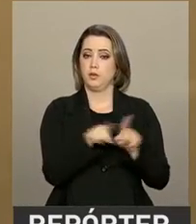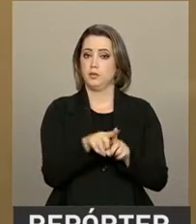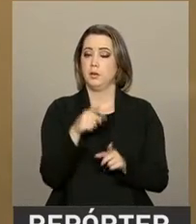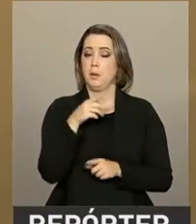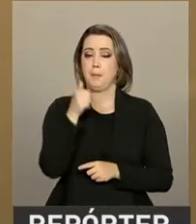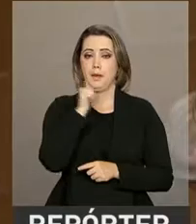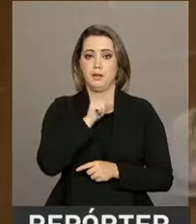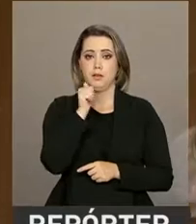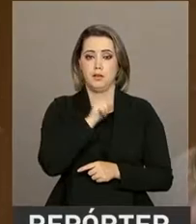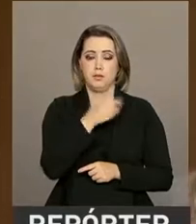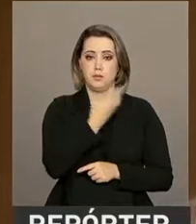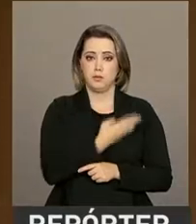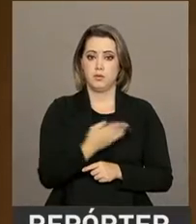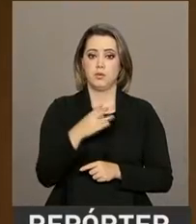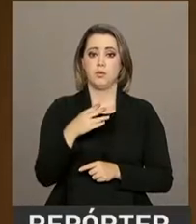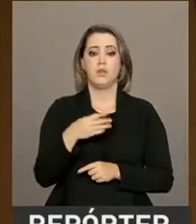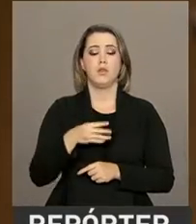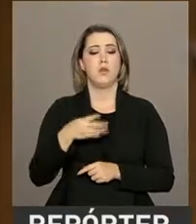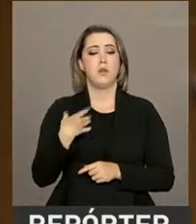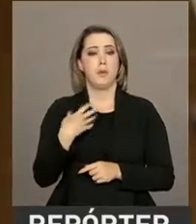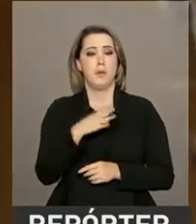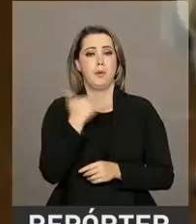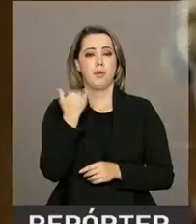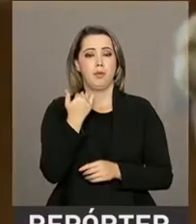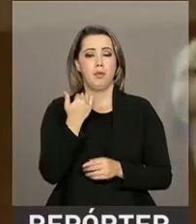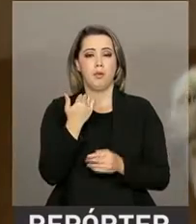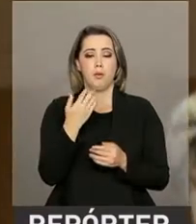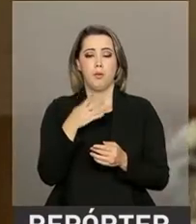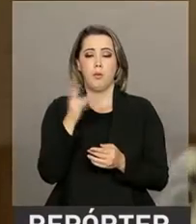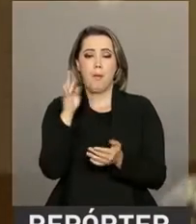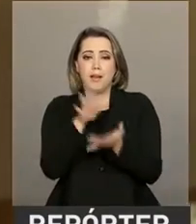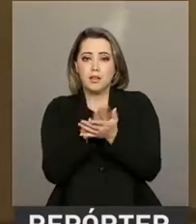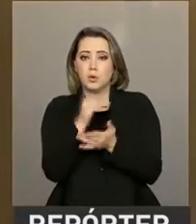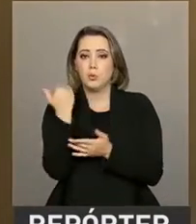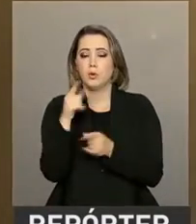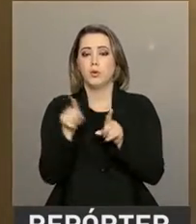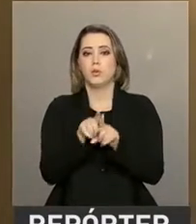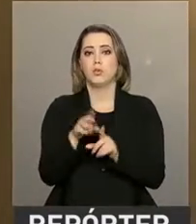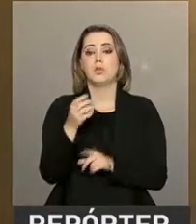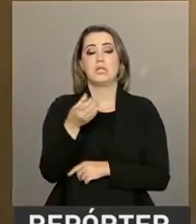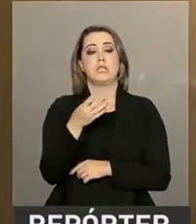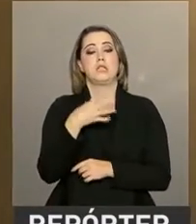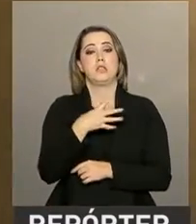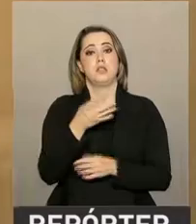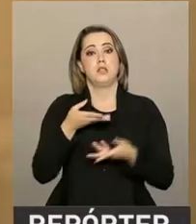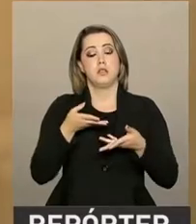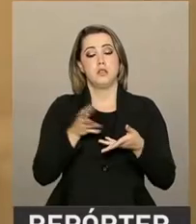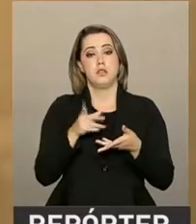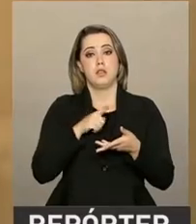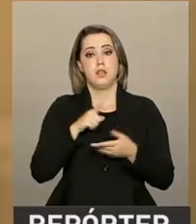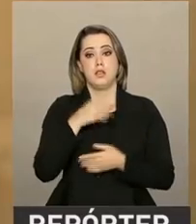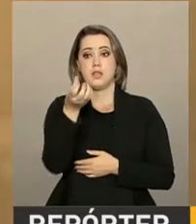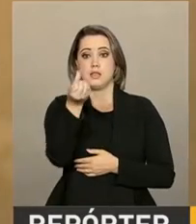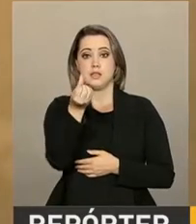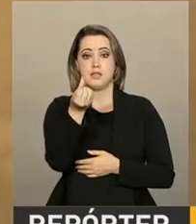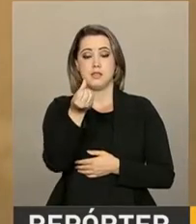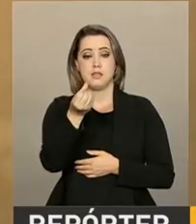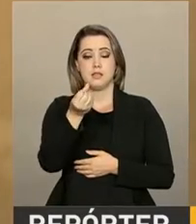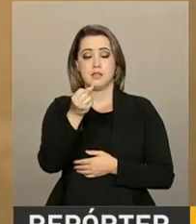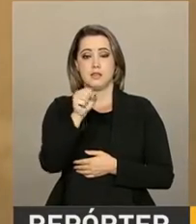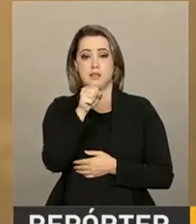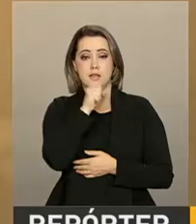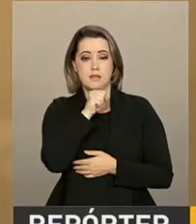Soares, viúva desde os 23 anos, mãe de dois filhos, a dona de casa cria seis netos. Eu acho que eu ainda não estou